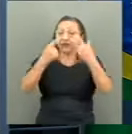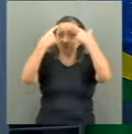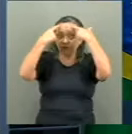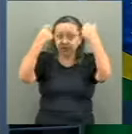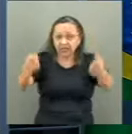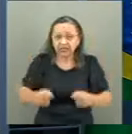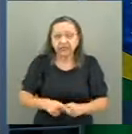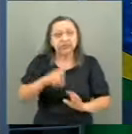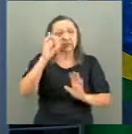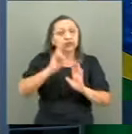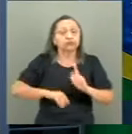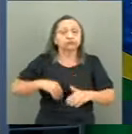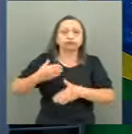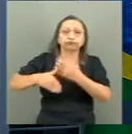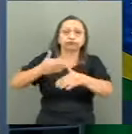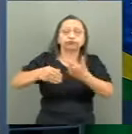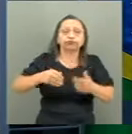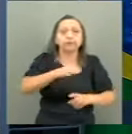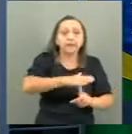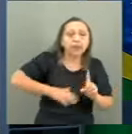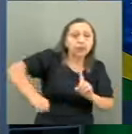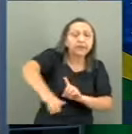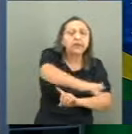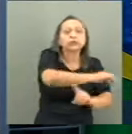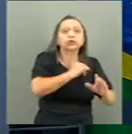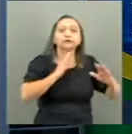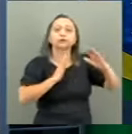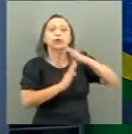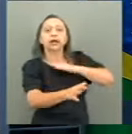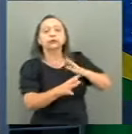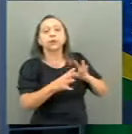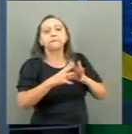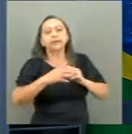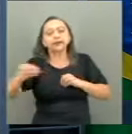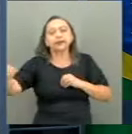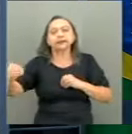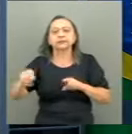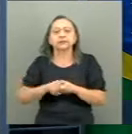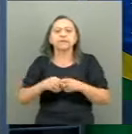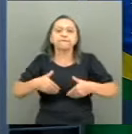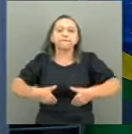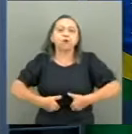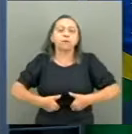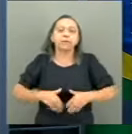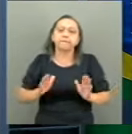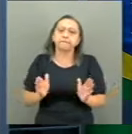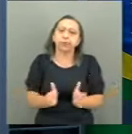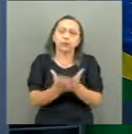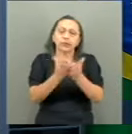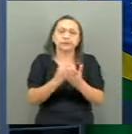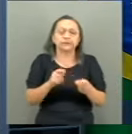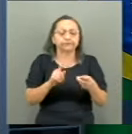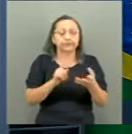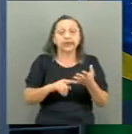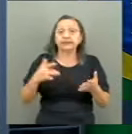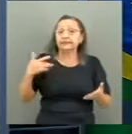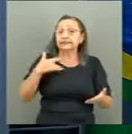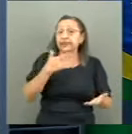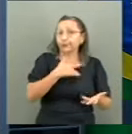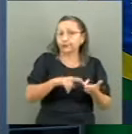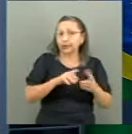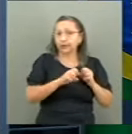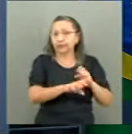reprodutivos, meio ambiente, refugiados, migrantes, fome, miséria e pobreza. Saúde, educação, emprego, segurança,